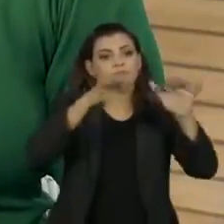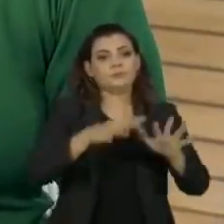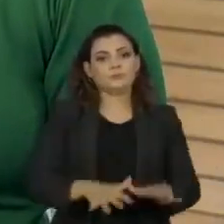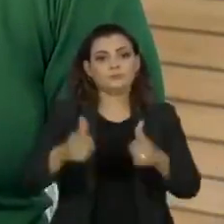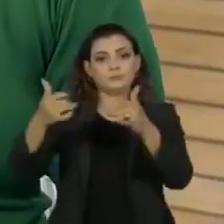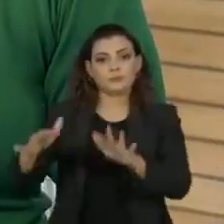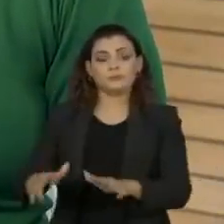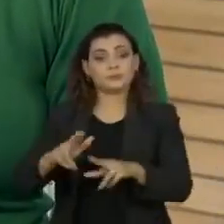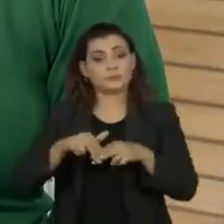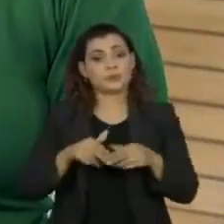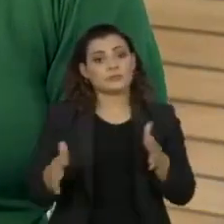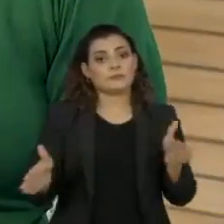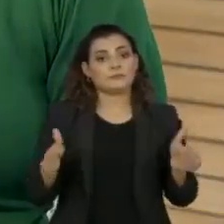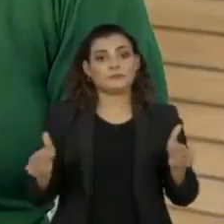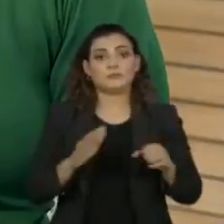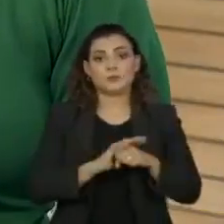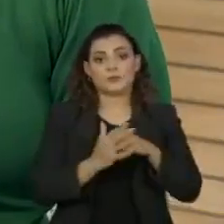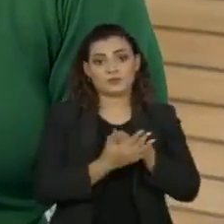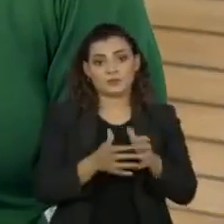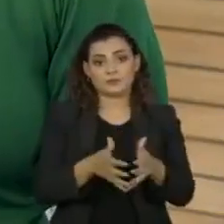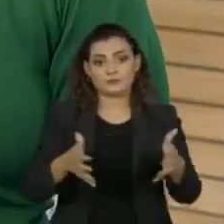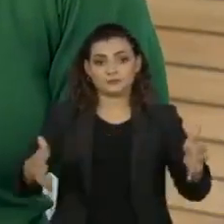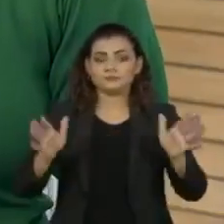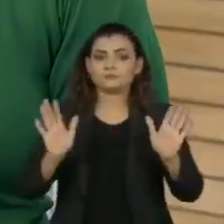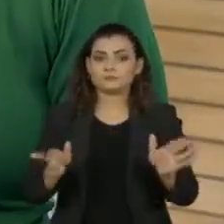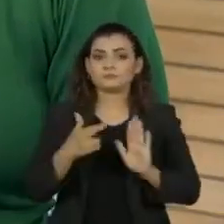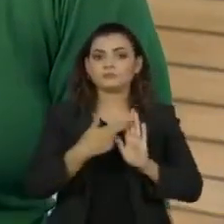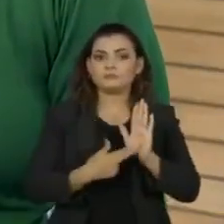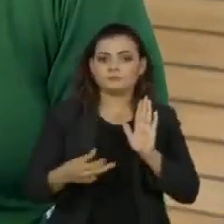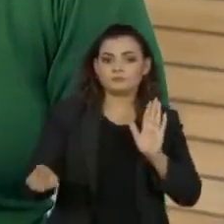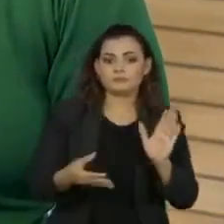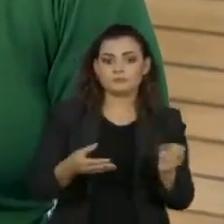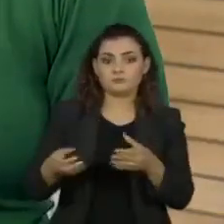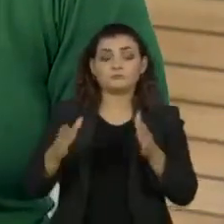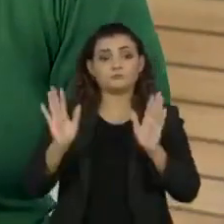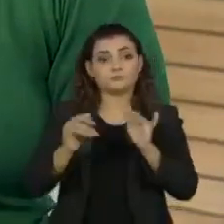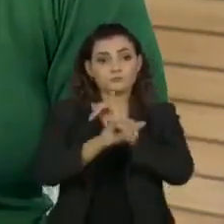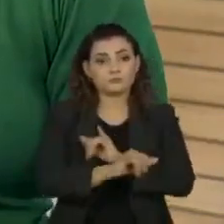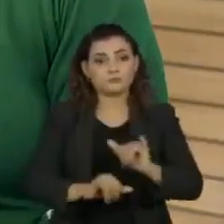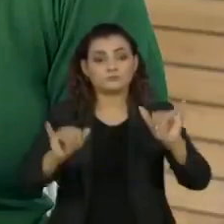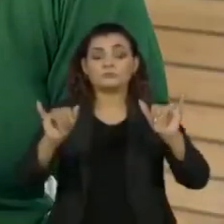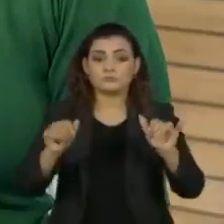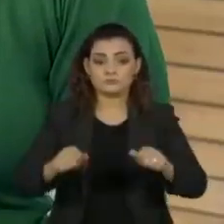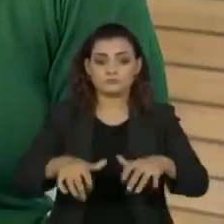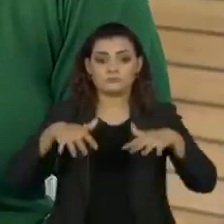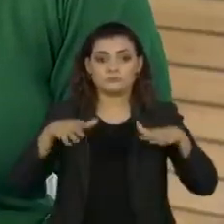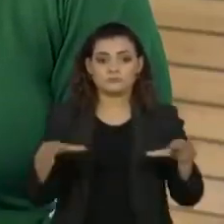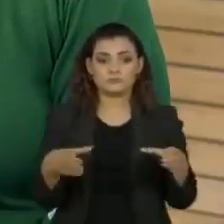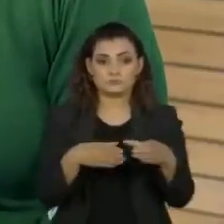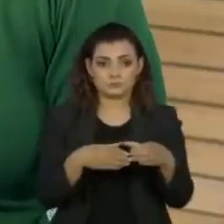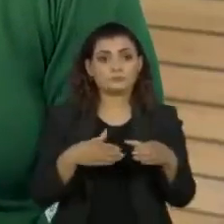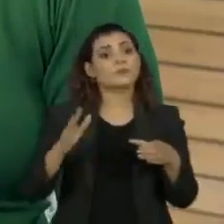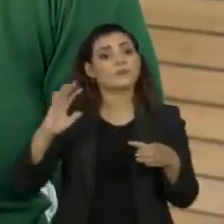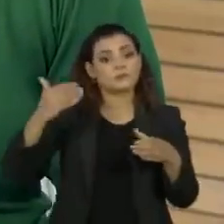por conta do aumento nos casos de Covid. As novas restrições devem ser divulgadas numa coletiva que acontece agora à tarde.